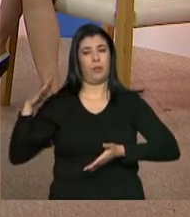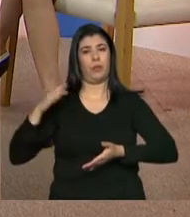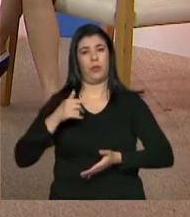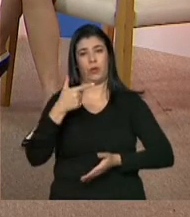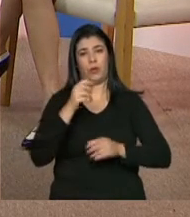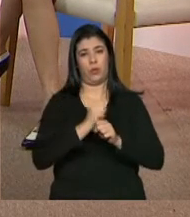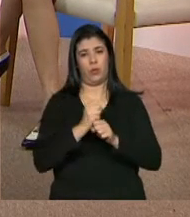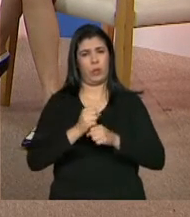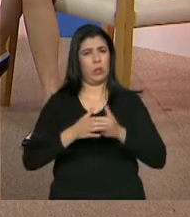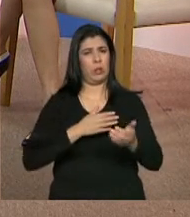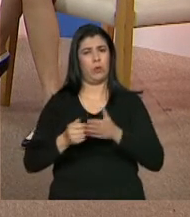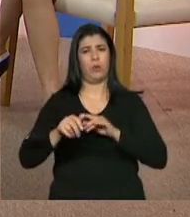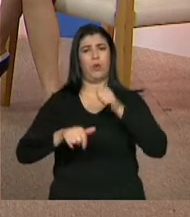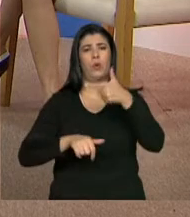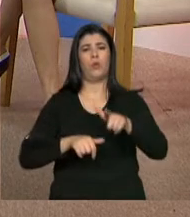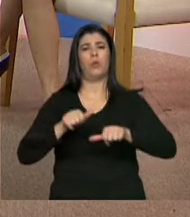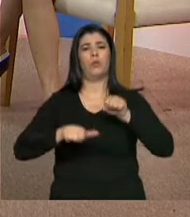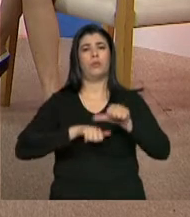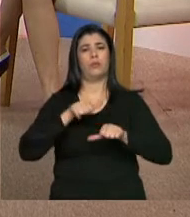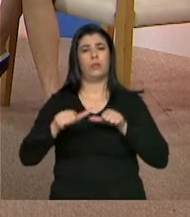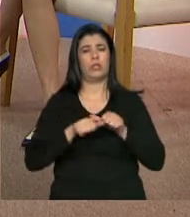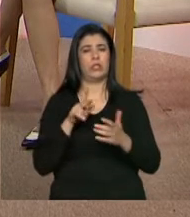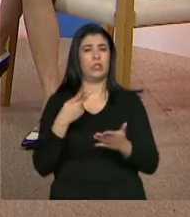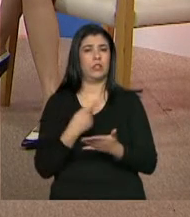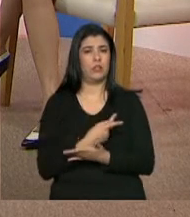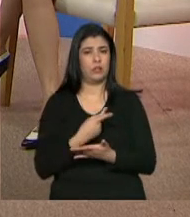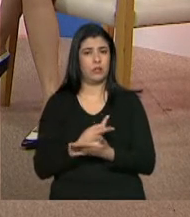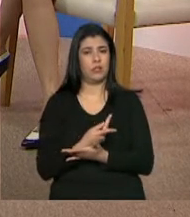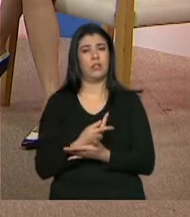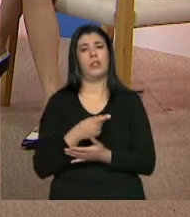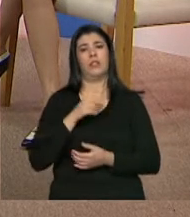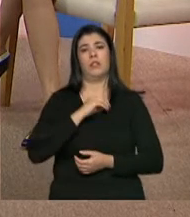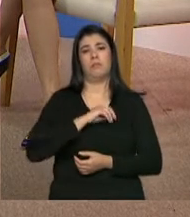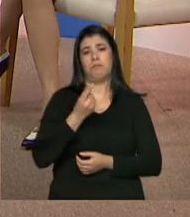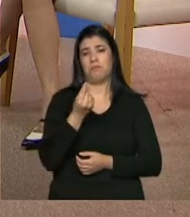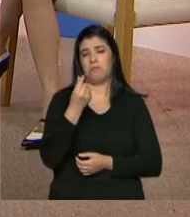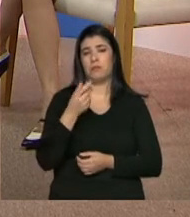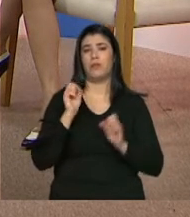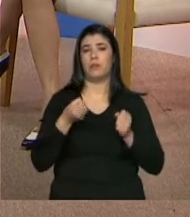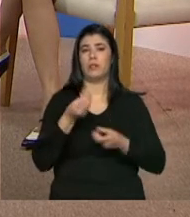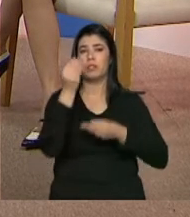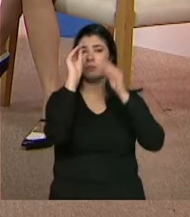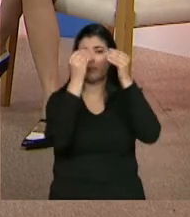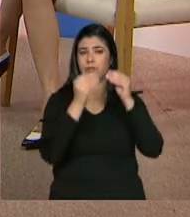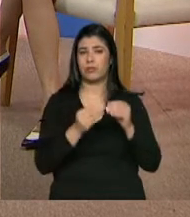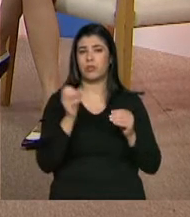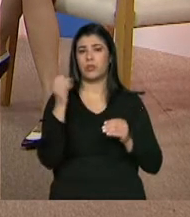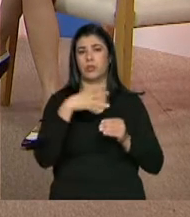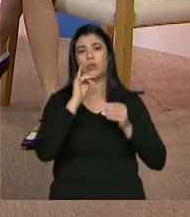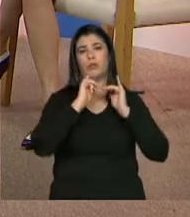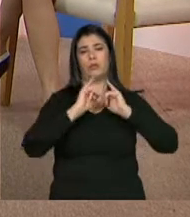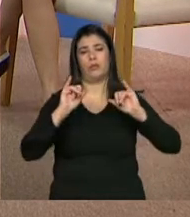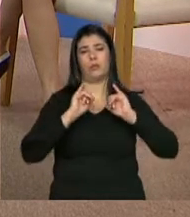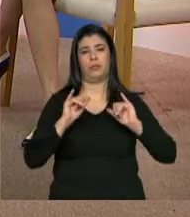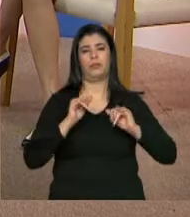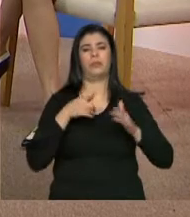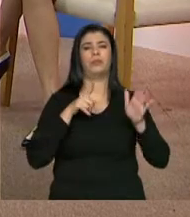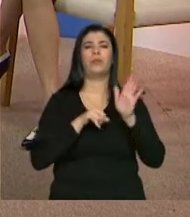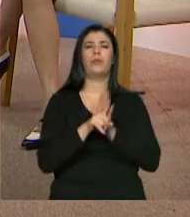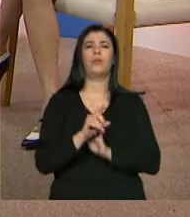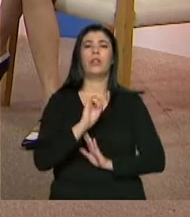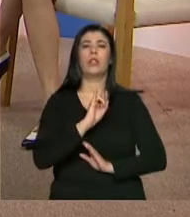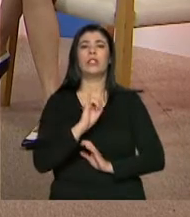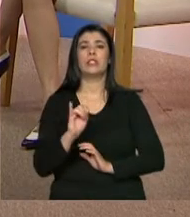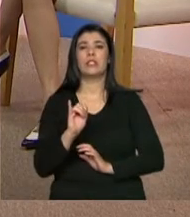mudança mais significativa na família, é fundamental que ela também mantenha essa informação atualizada. E o que é que acontece se